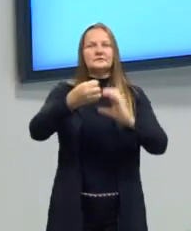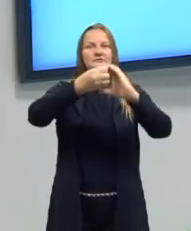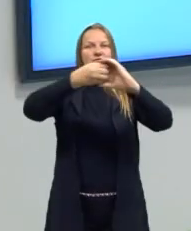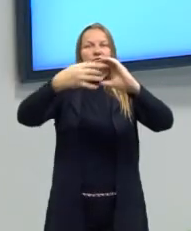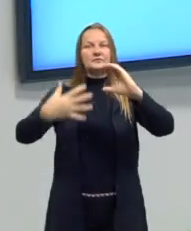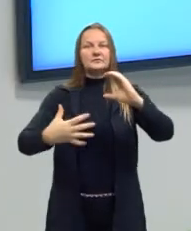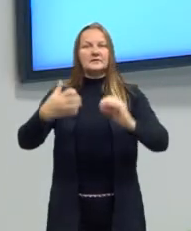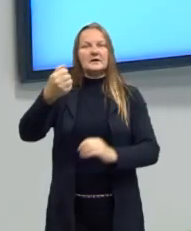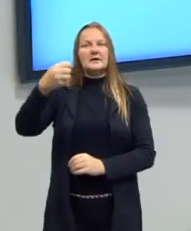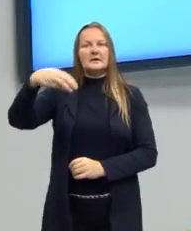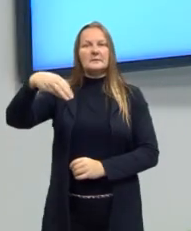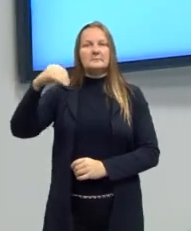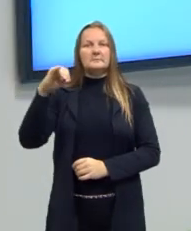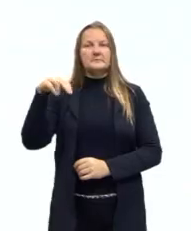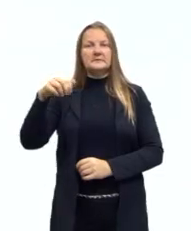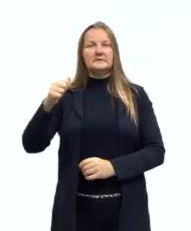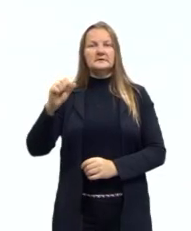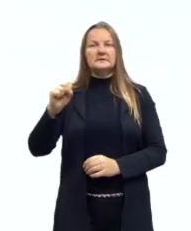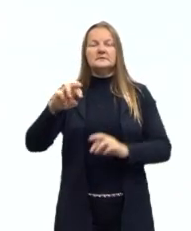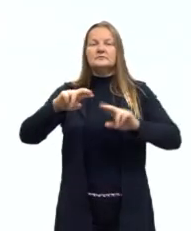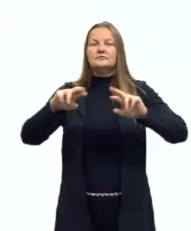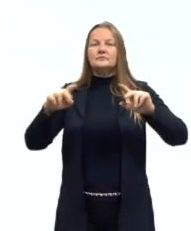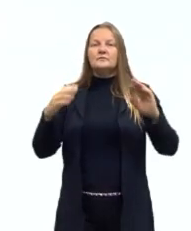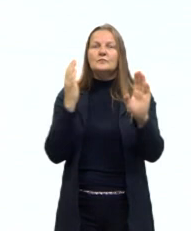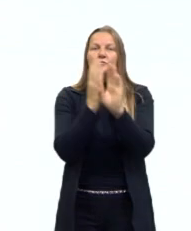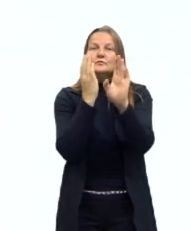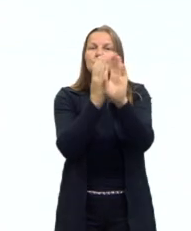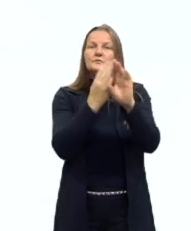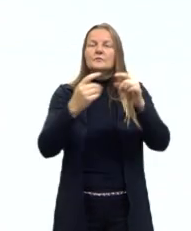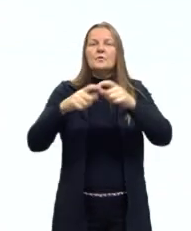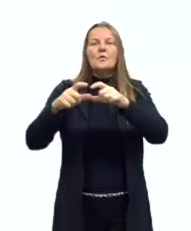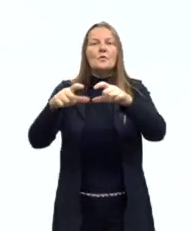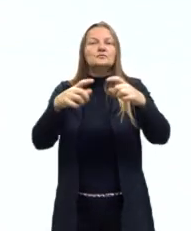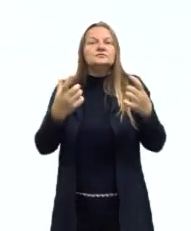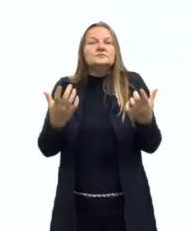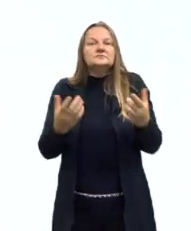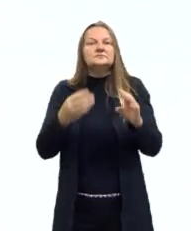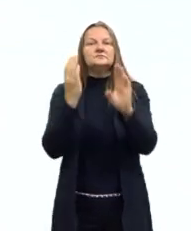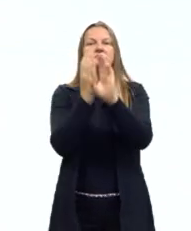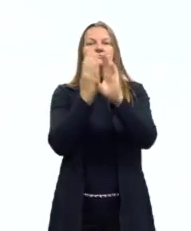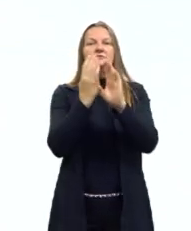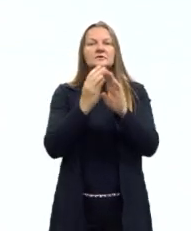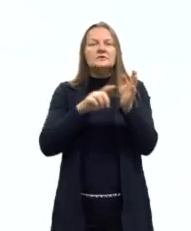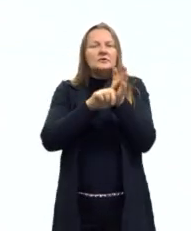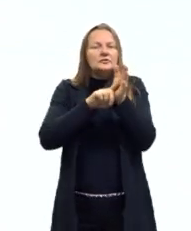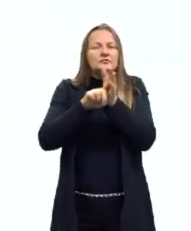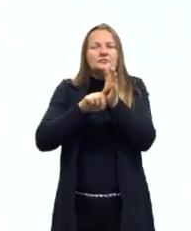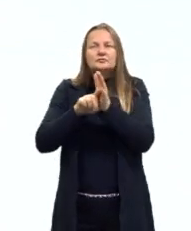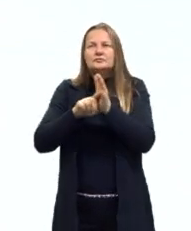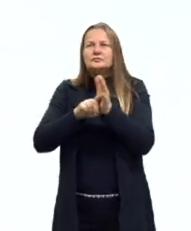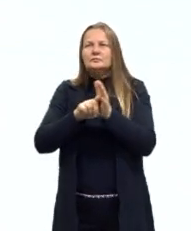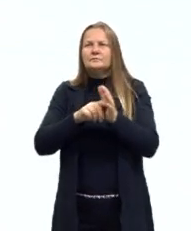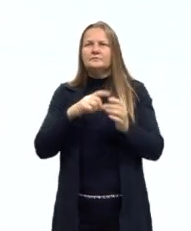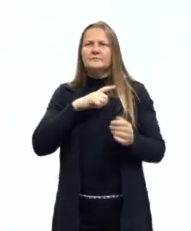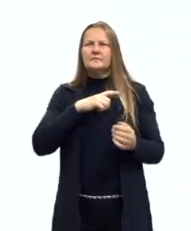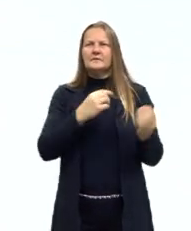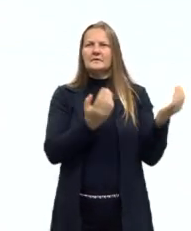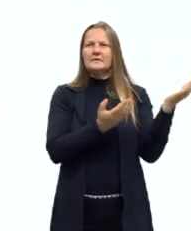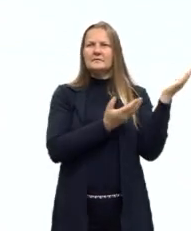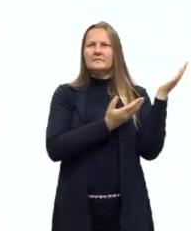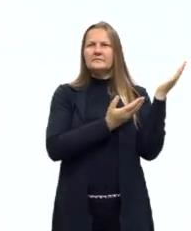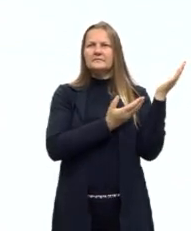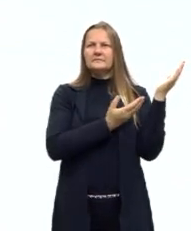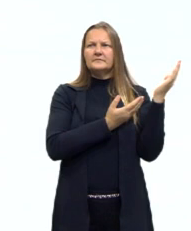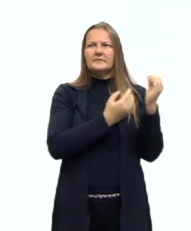aminas. Elas podem ser encontradas tanto sendo sólida, líquida ou gasosa, nos três estados